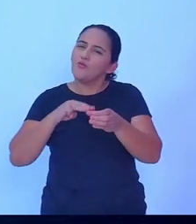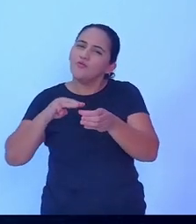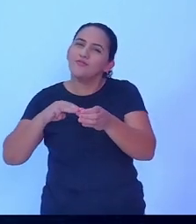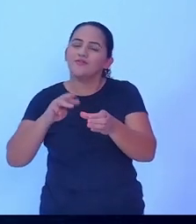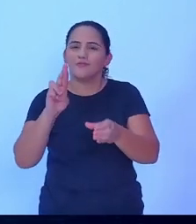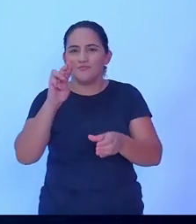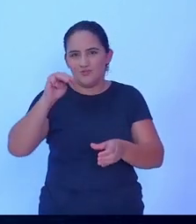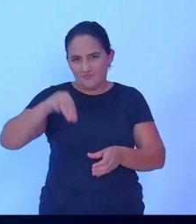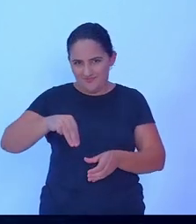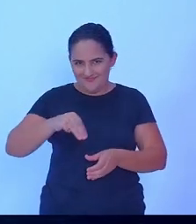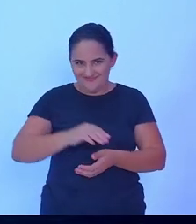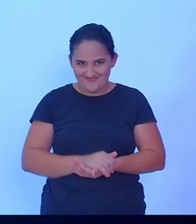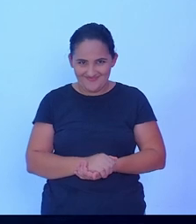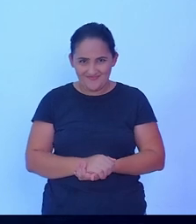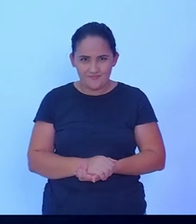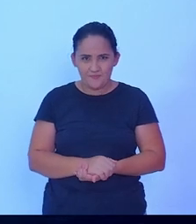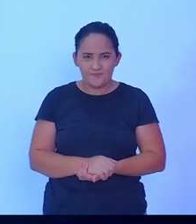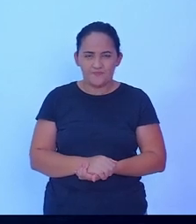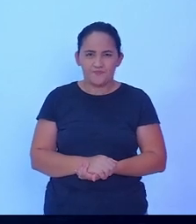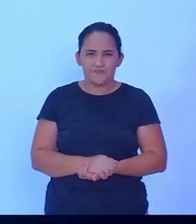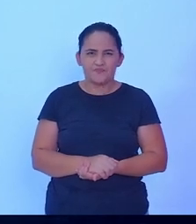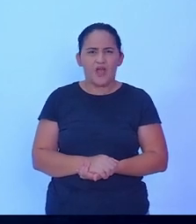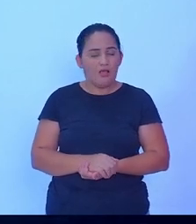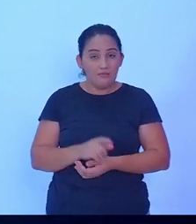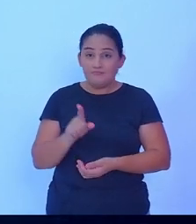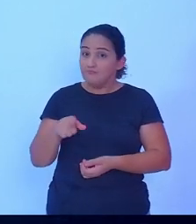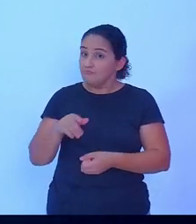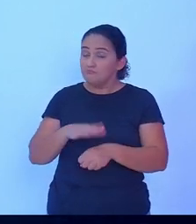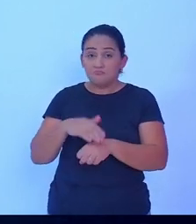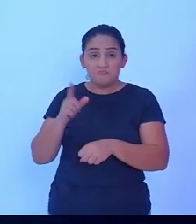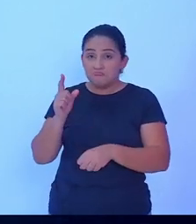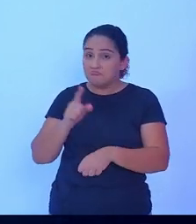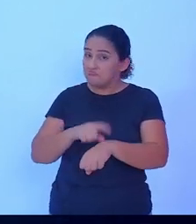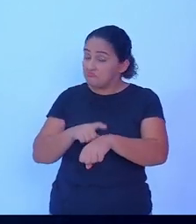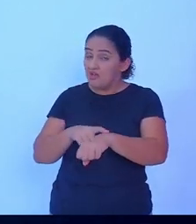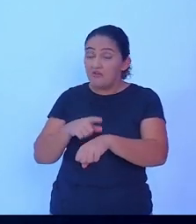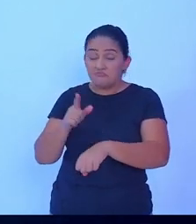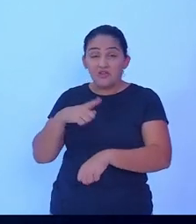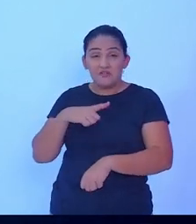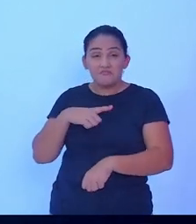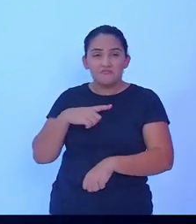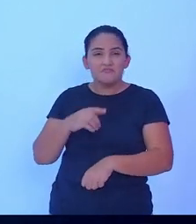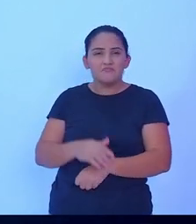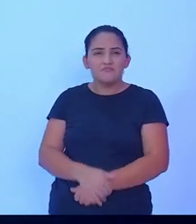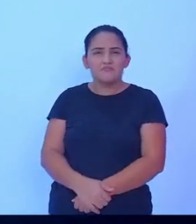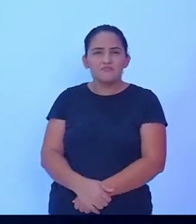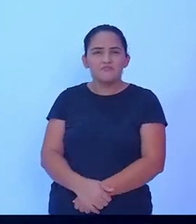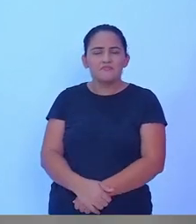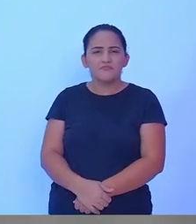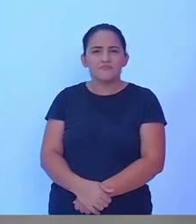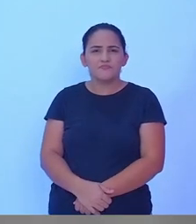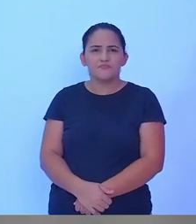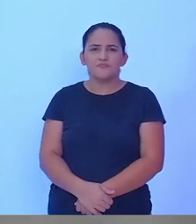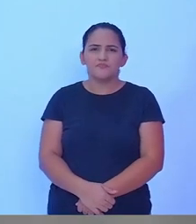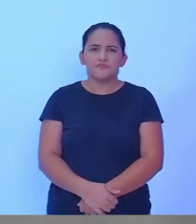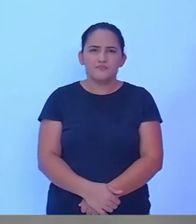Ok, tem 44 segundos, ele precisa continuar. Está ok? O